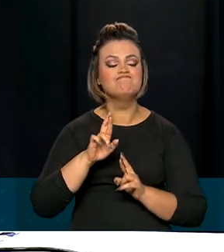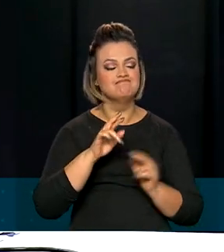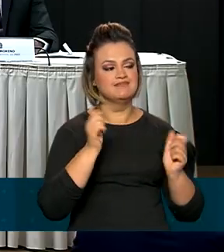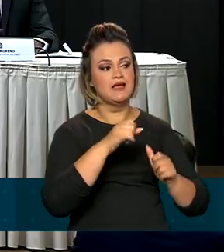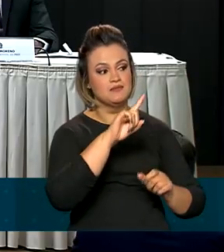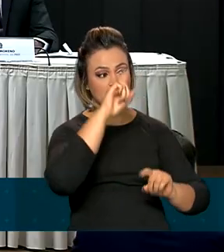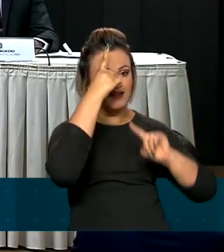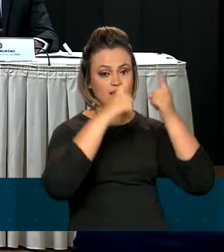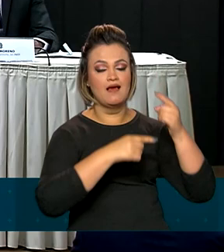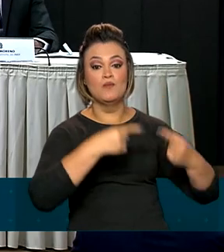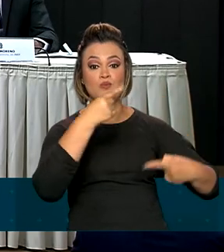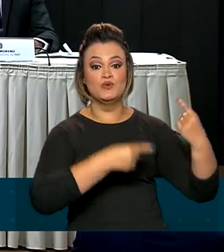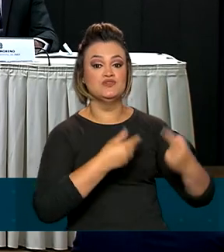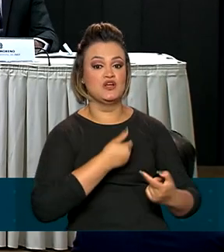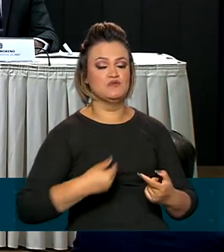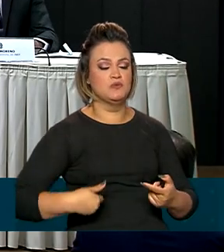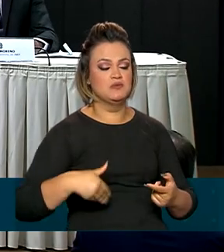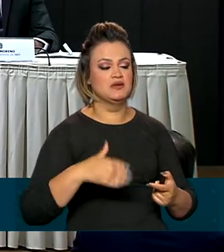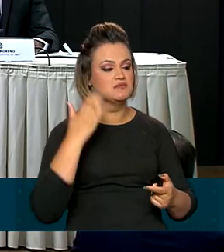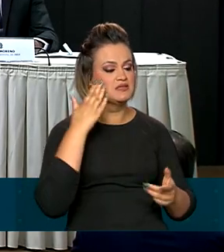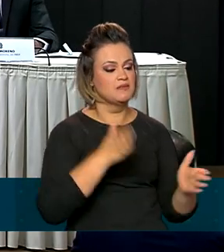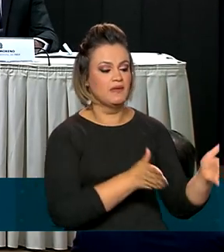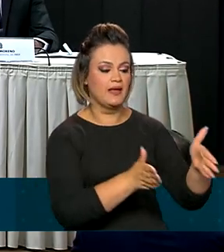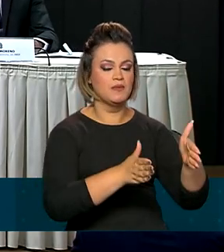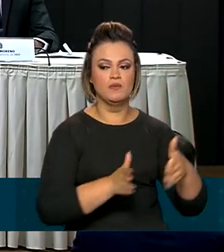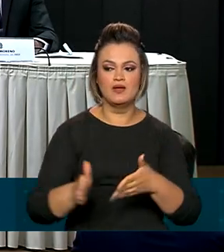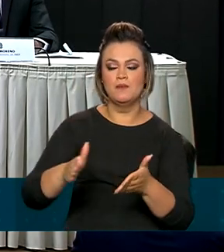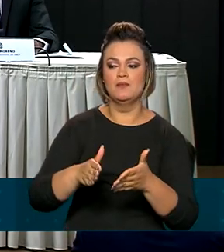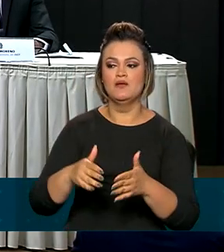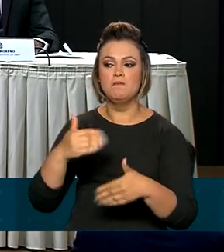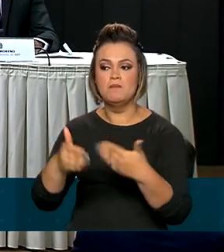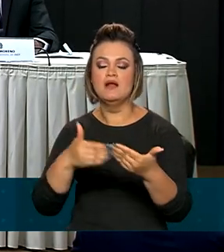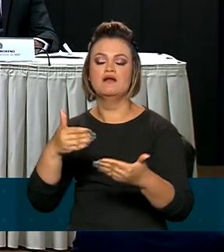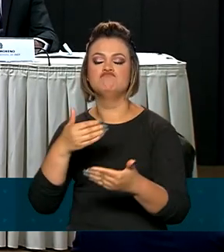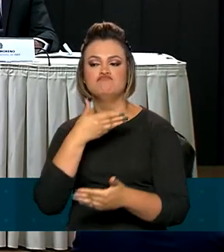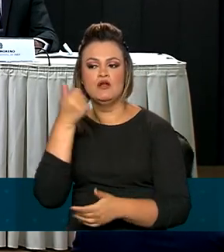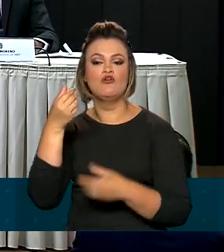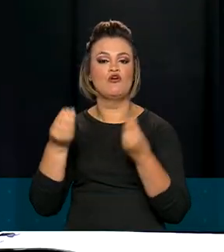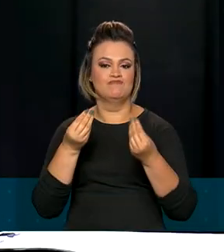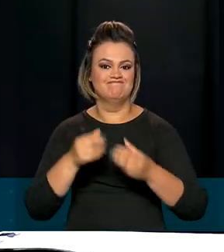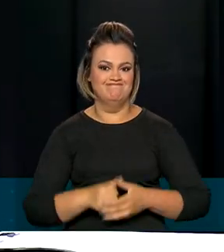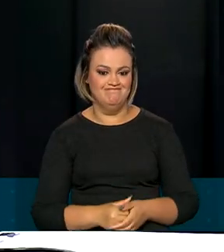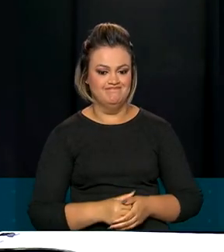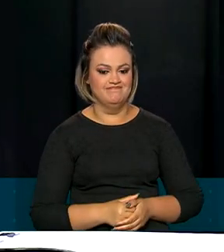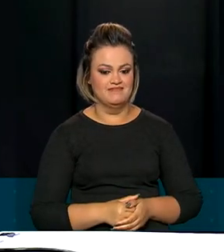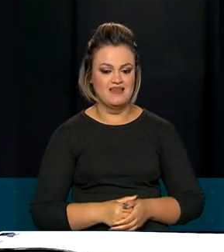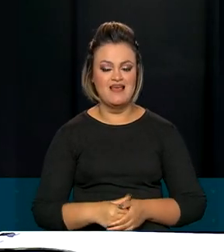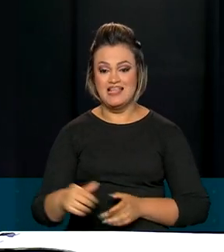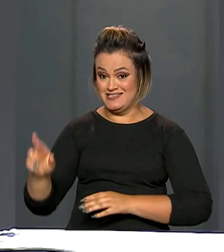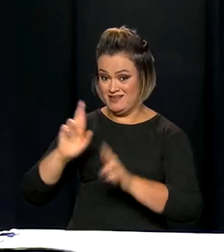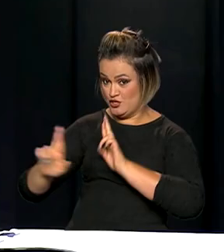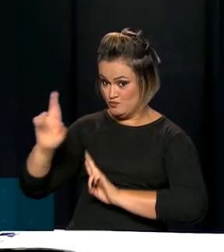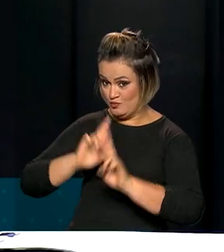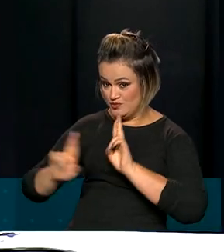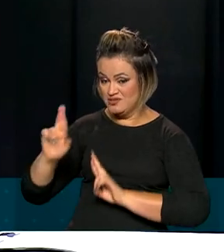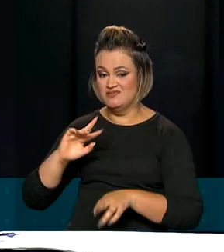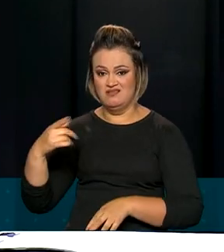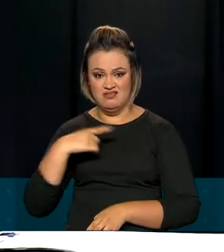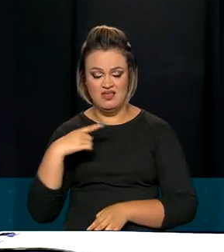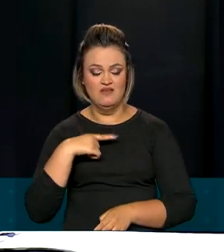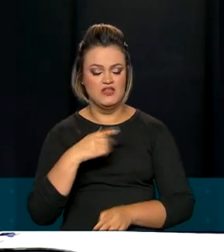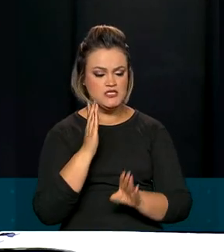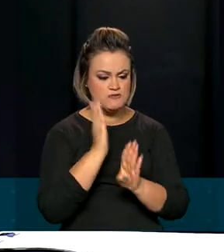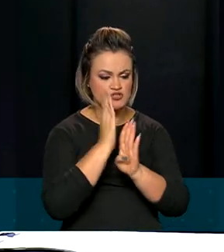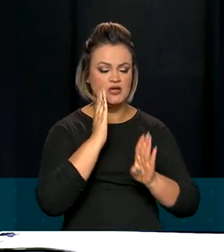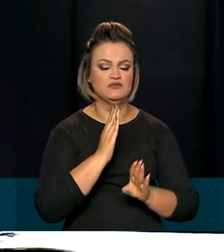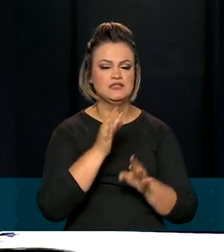públicas e guiar as instituições para que elas melhorem seus processos pedagógicos. Os resultados disponibilizados apresentam um